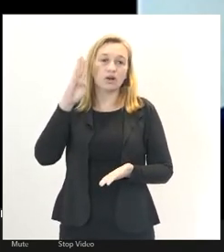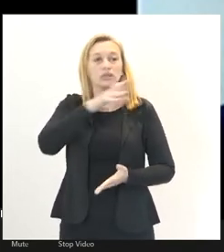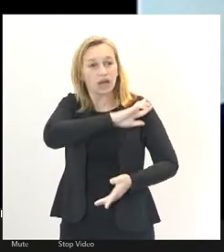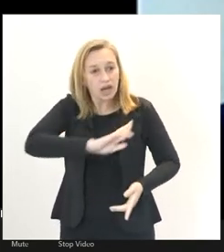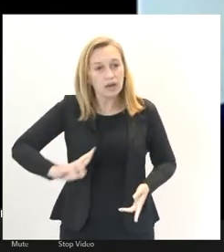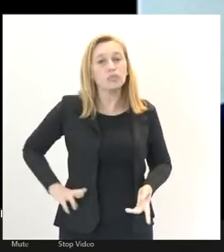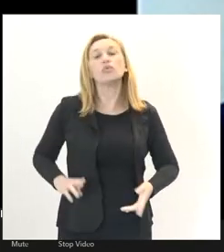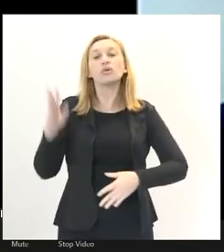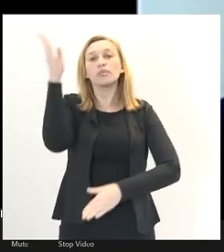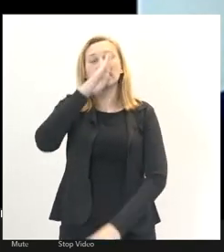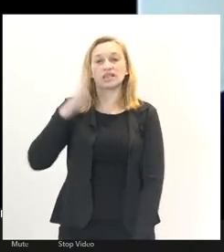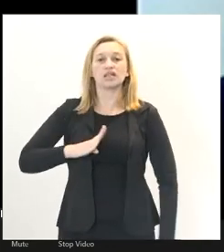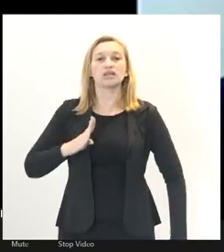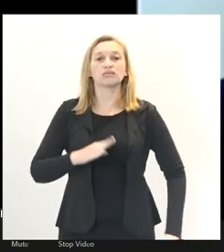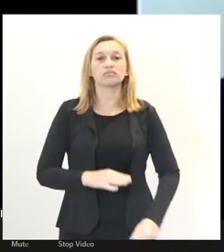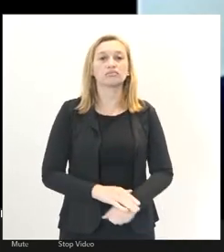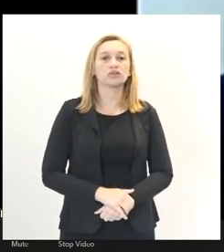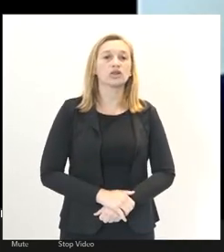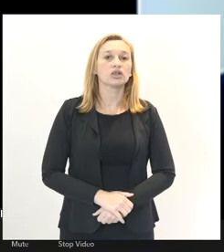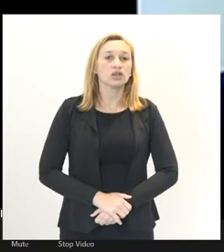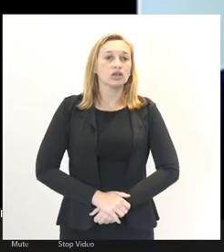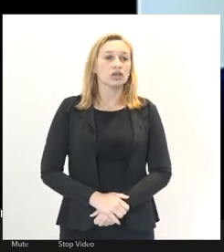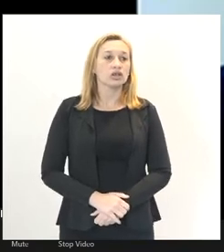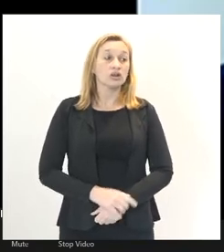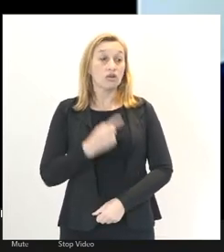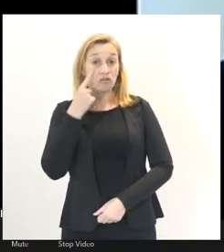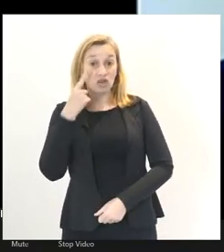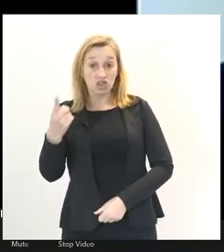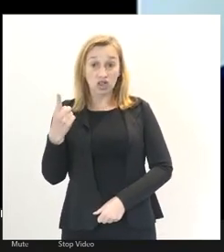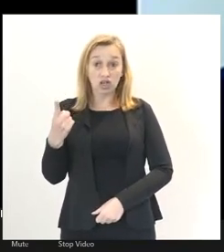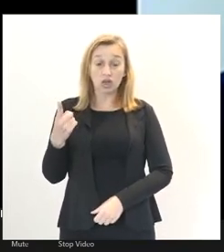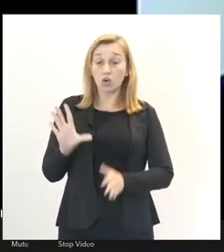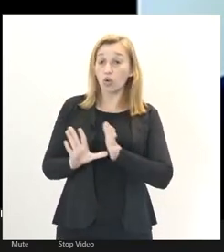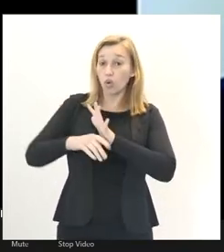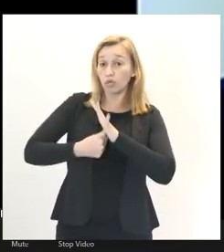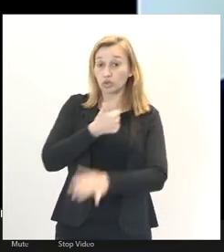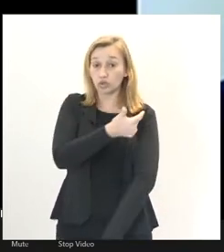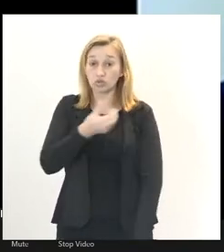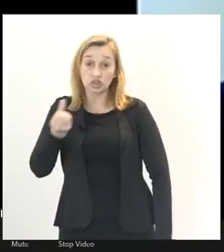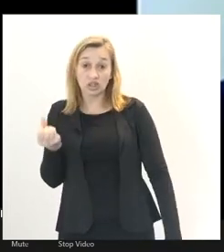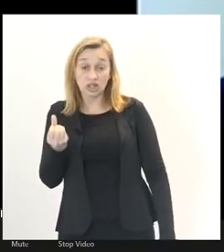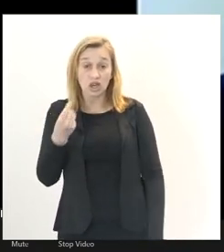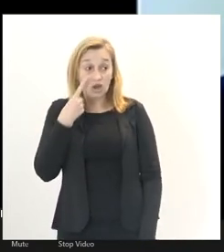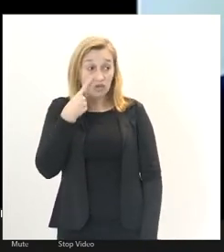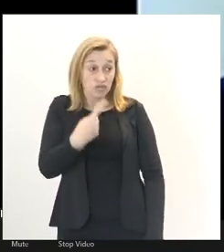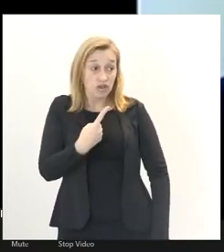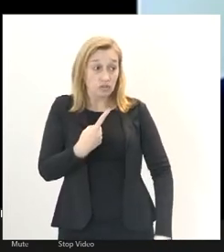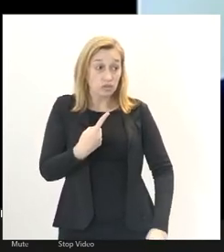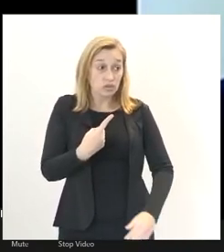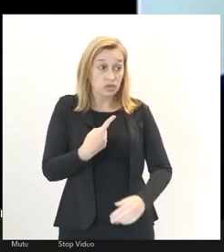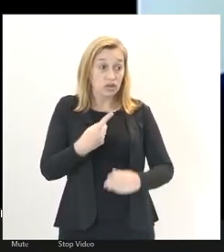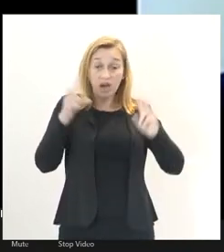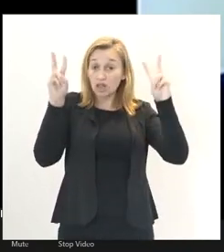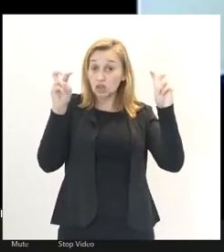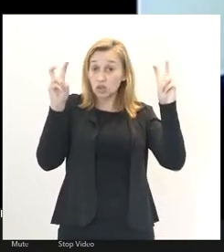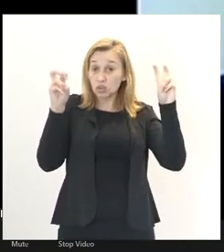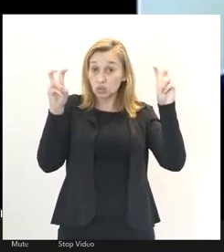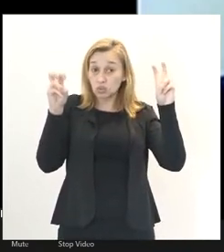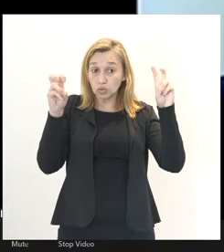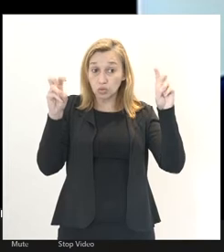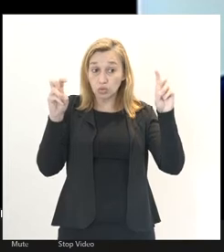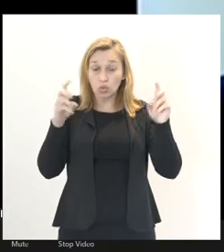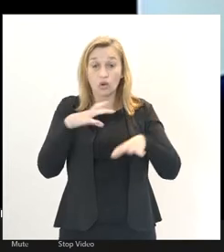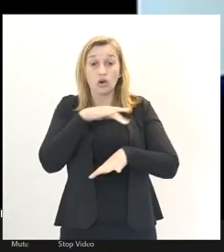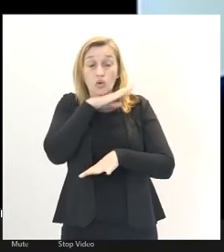brasileira. Desde o golpe de 2016, assistimos a ataques sistemáticos aos direitos do